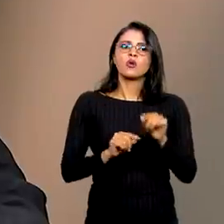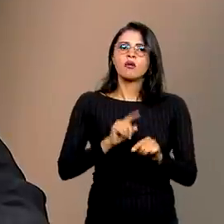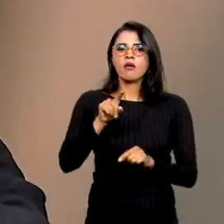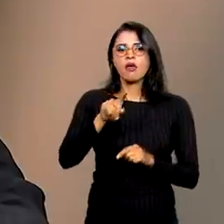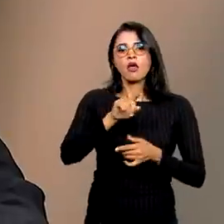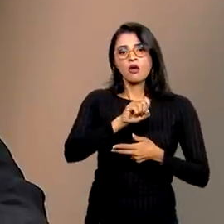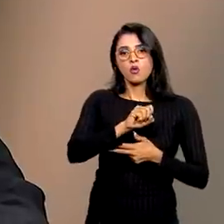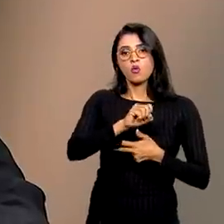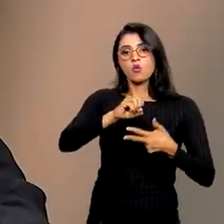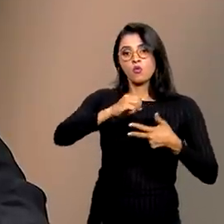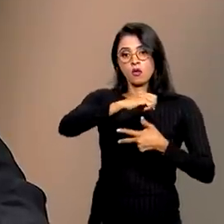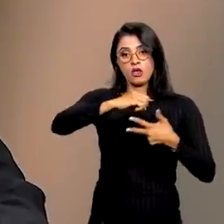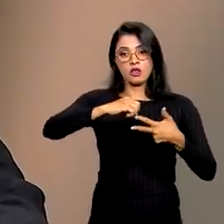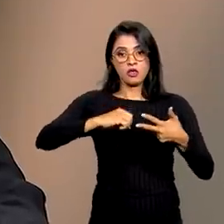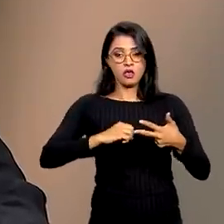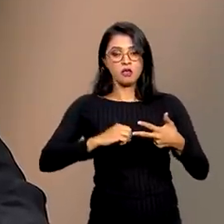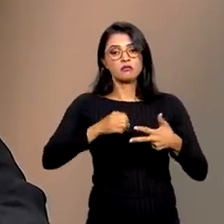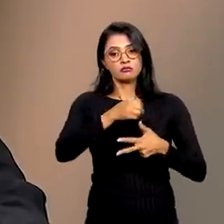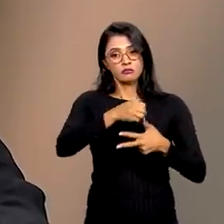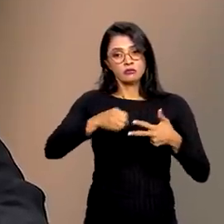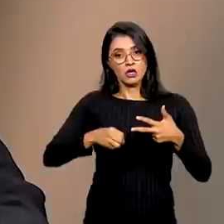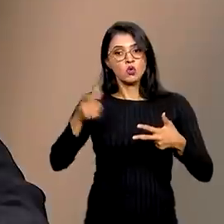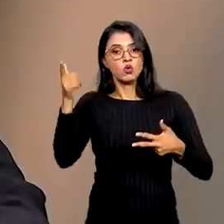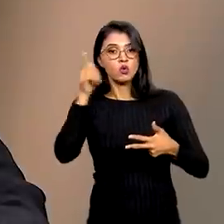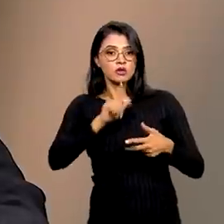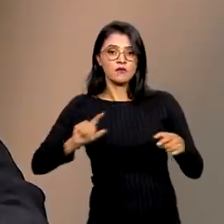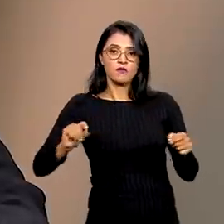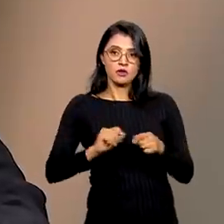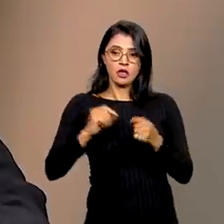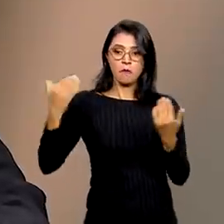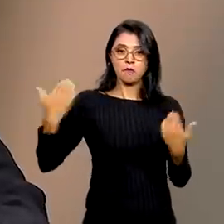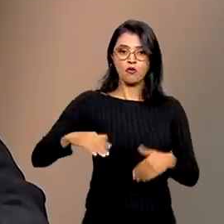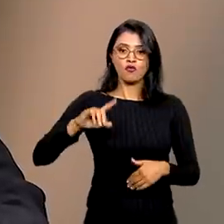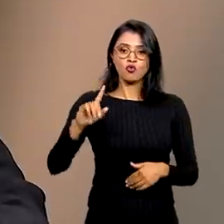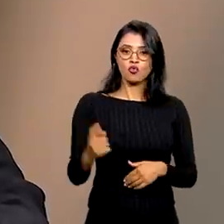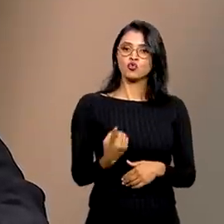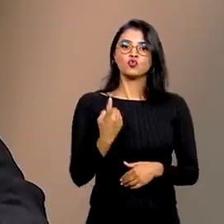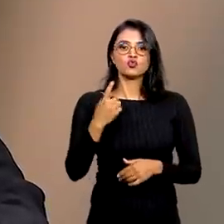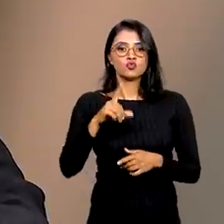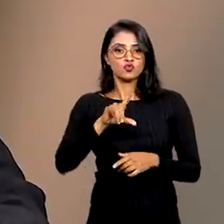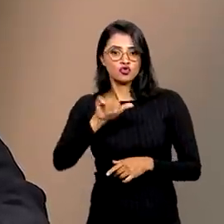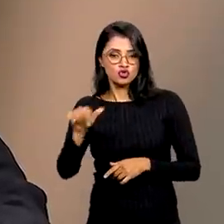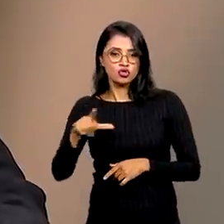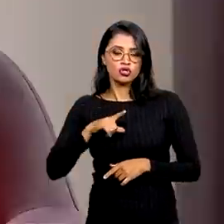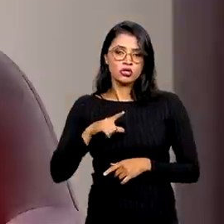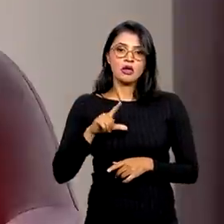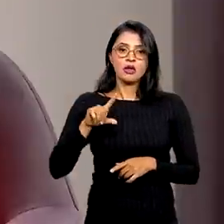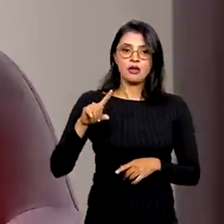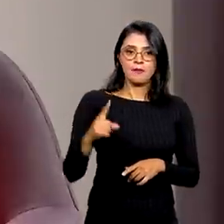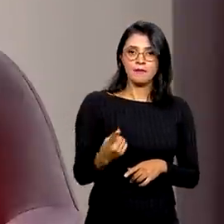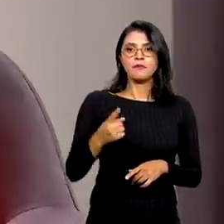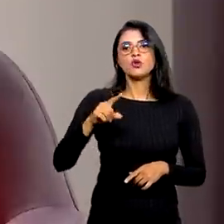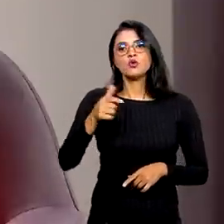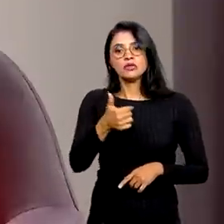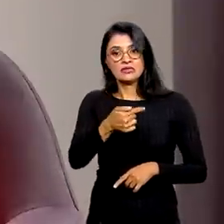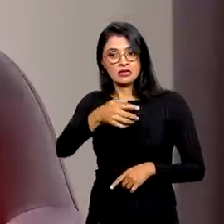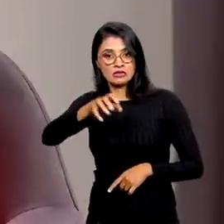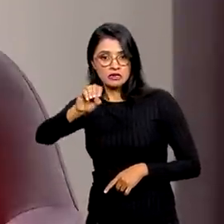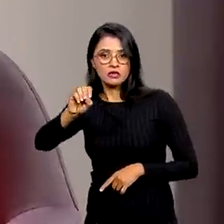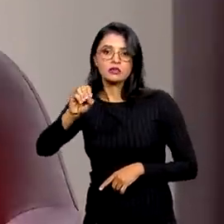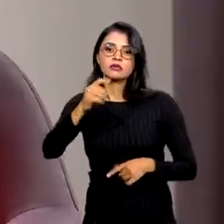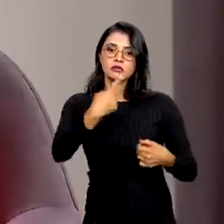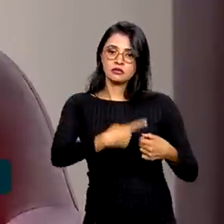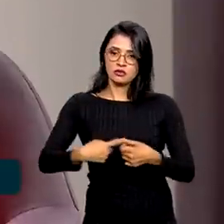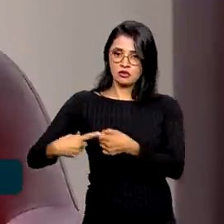o Enem. Por quê? Porque o Enem consegue fazer uma prova de um único dia em 1.700 cidades, aproximadamente,